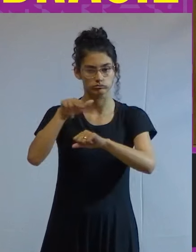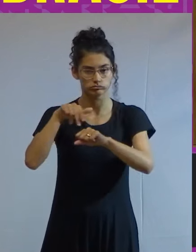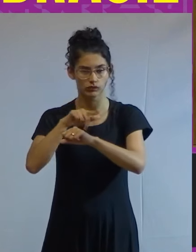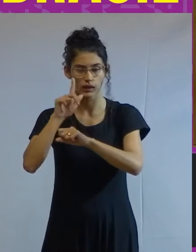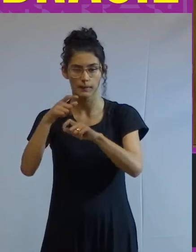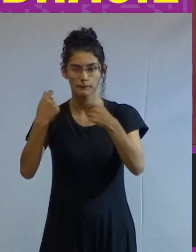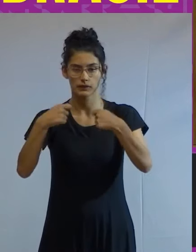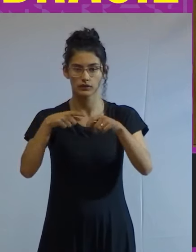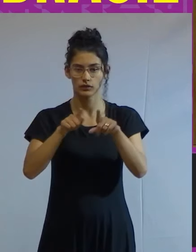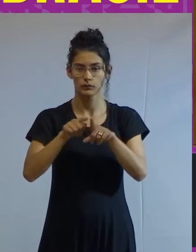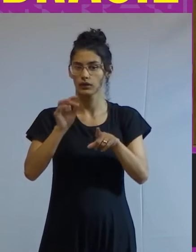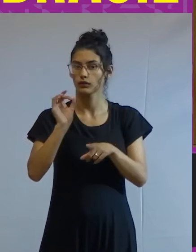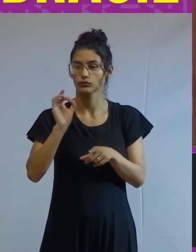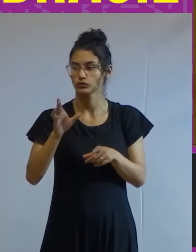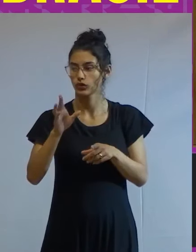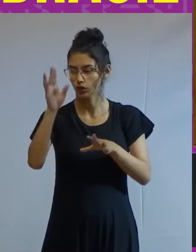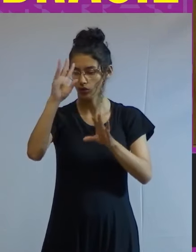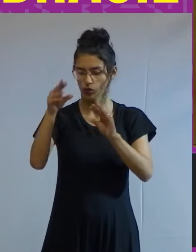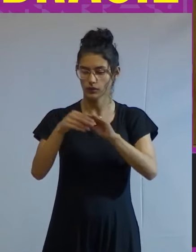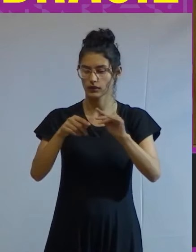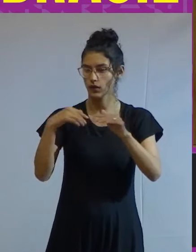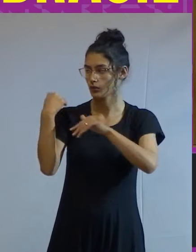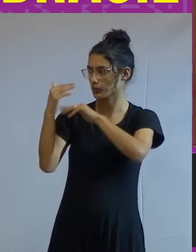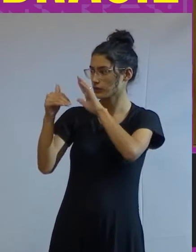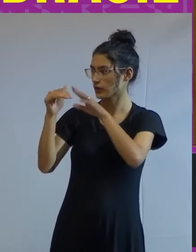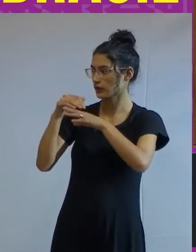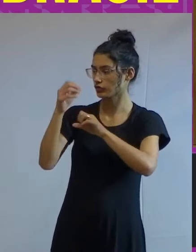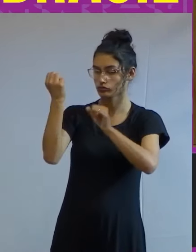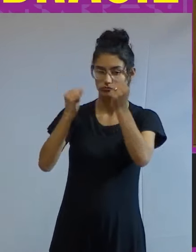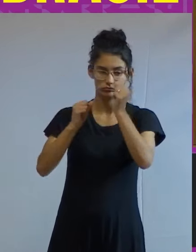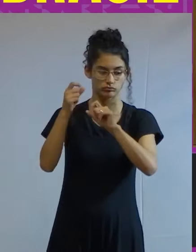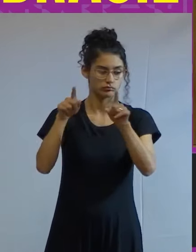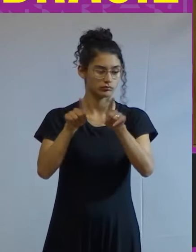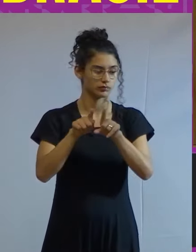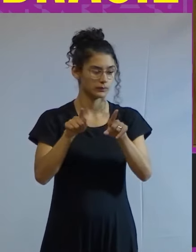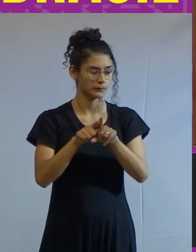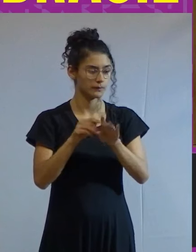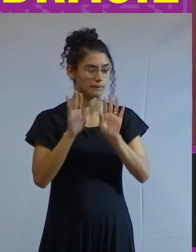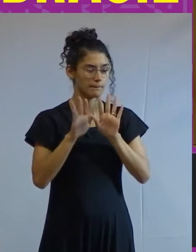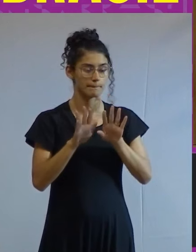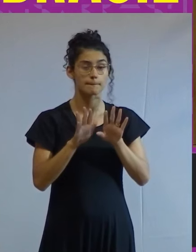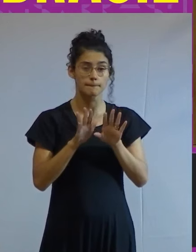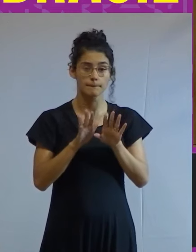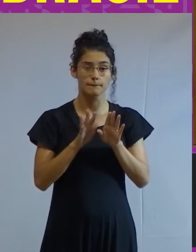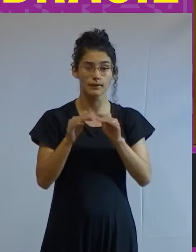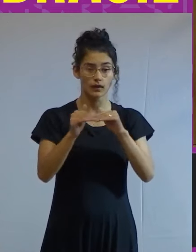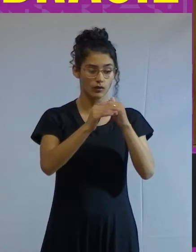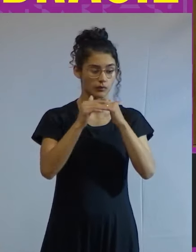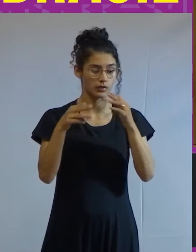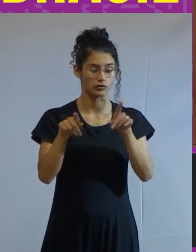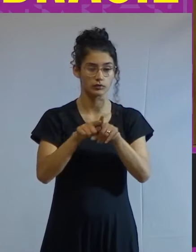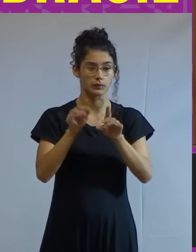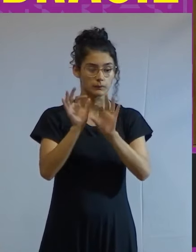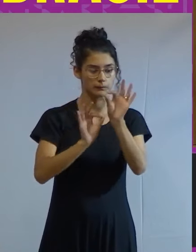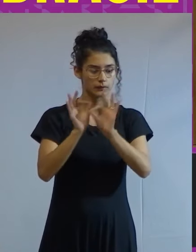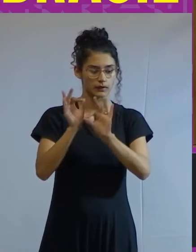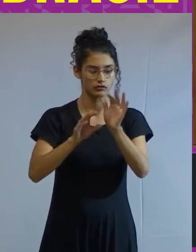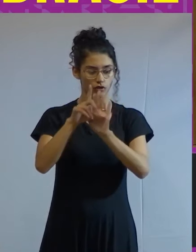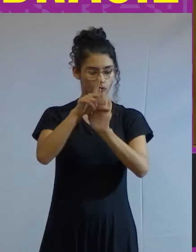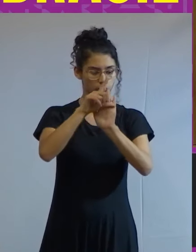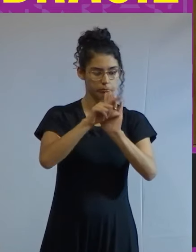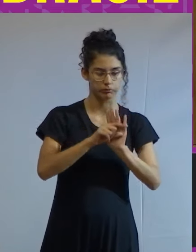era preciso não só completar o processo de industrialização, mas também, igualmente, planejar a